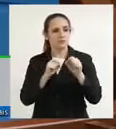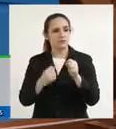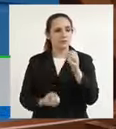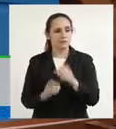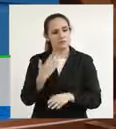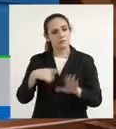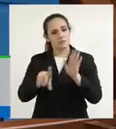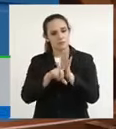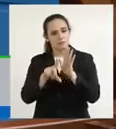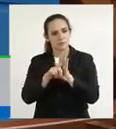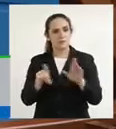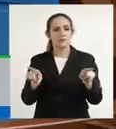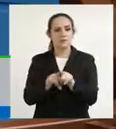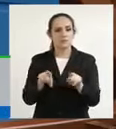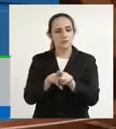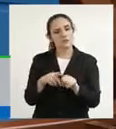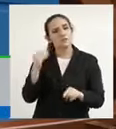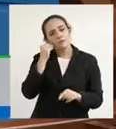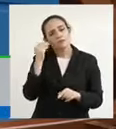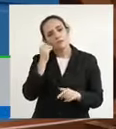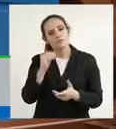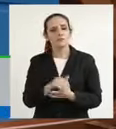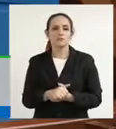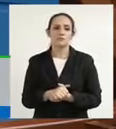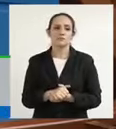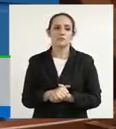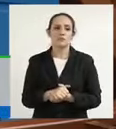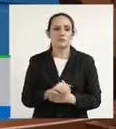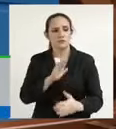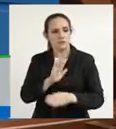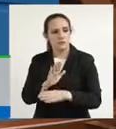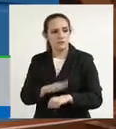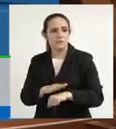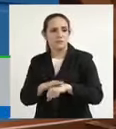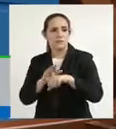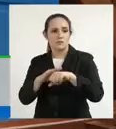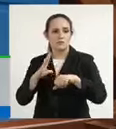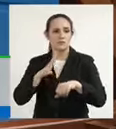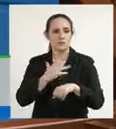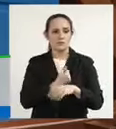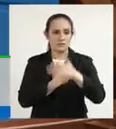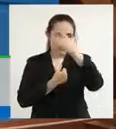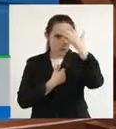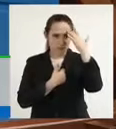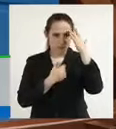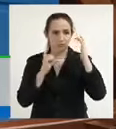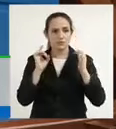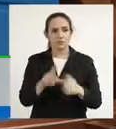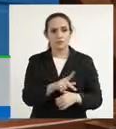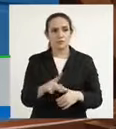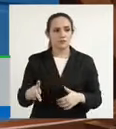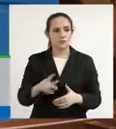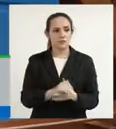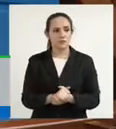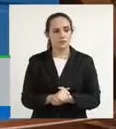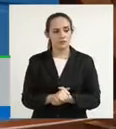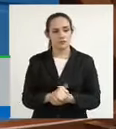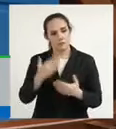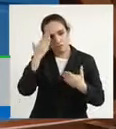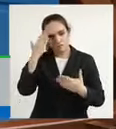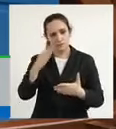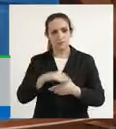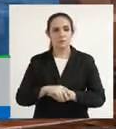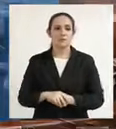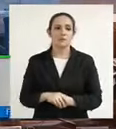e exatamente tentando viabilizar o socorro para essas problemáticas era o que eu tinha seu presidente muito